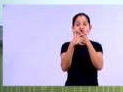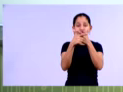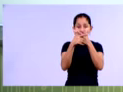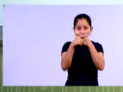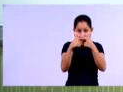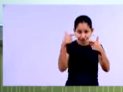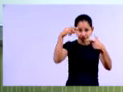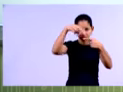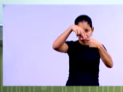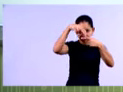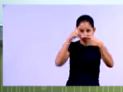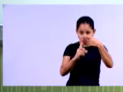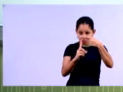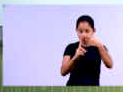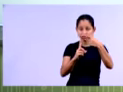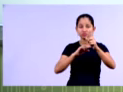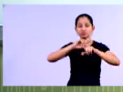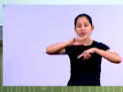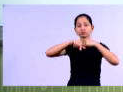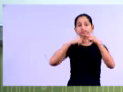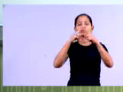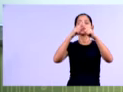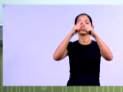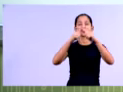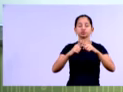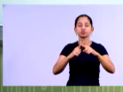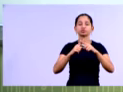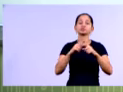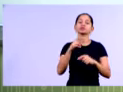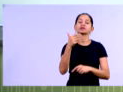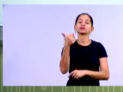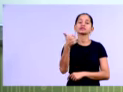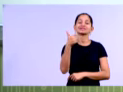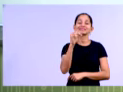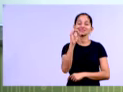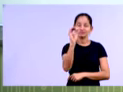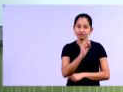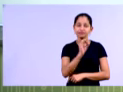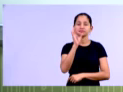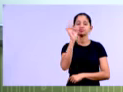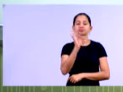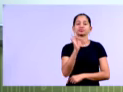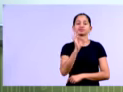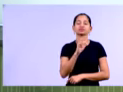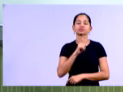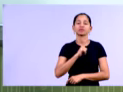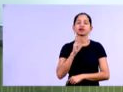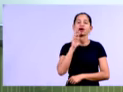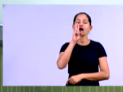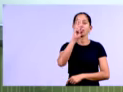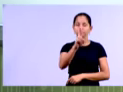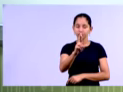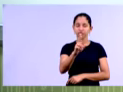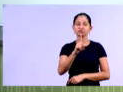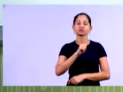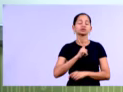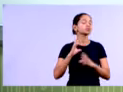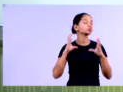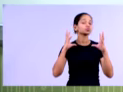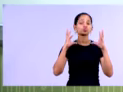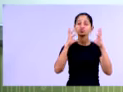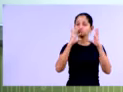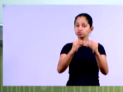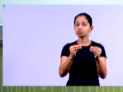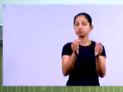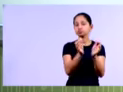nós conseguimos calcular a análise vertical da DRE. No balanço patrimonial, nós vimos que cada conta é em relação ao total